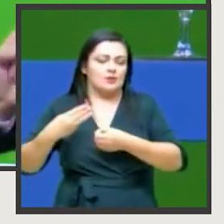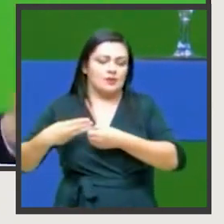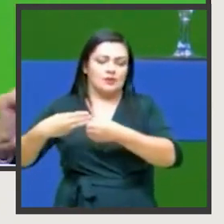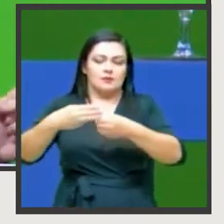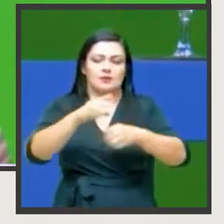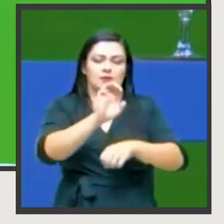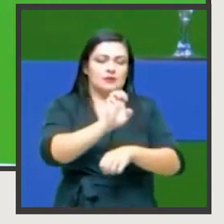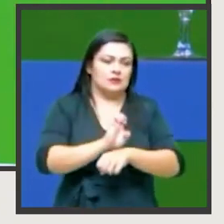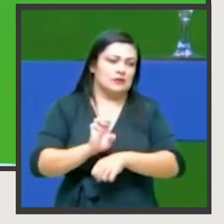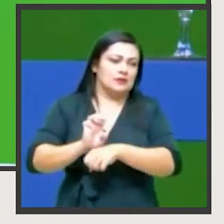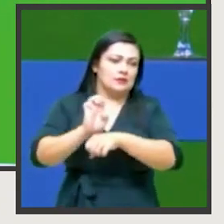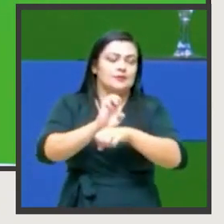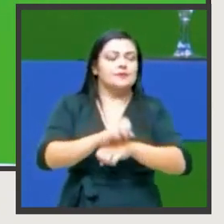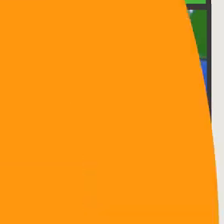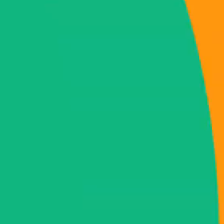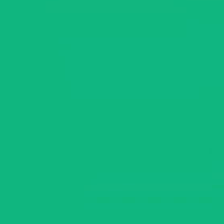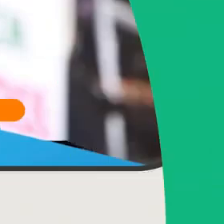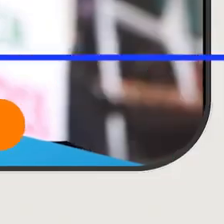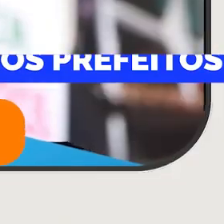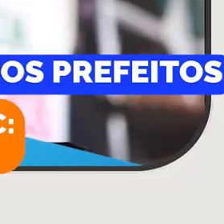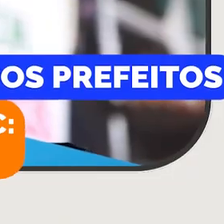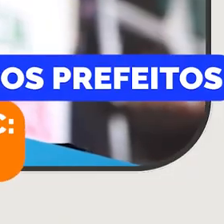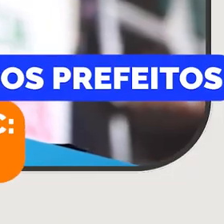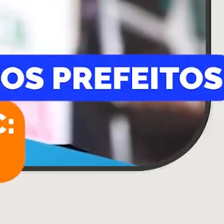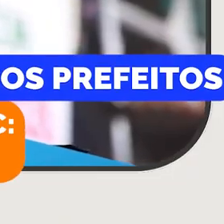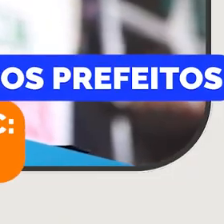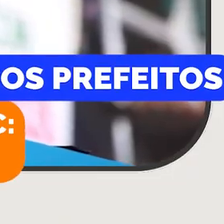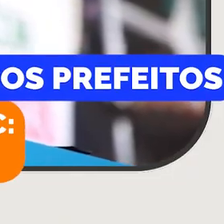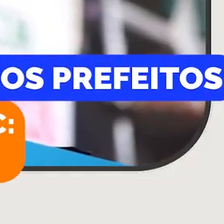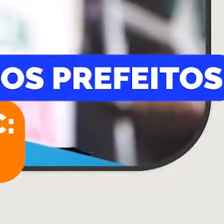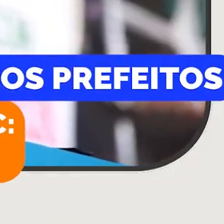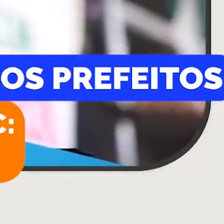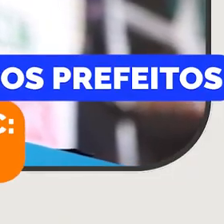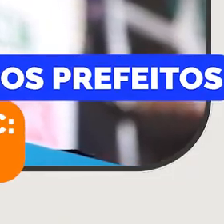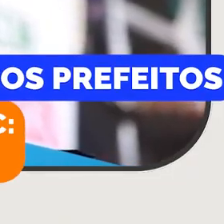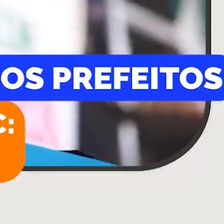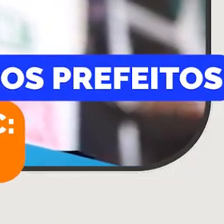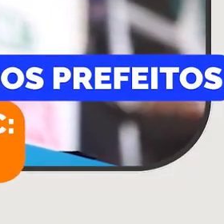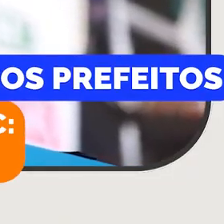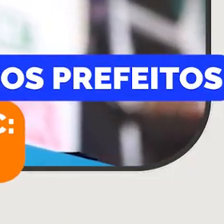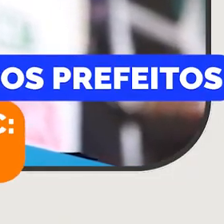públicos, municipais e estaduais. Música